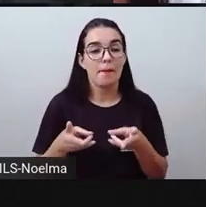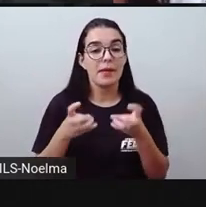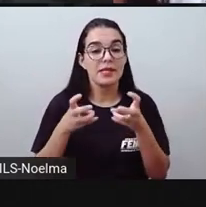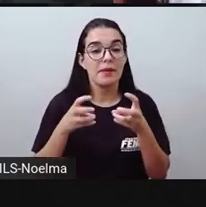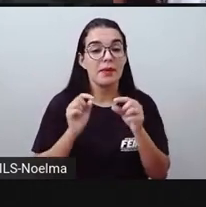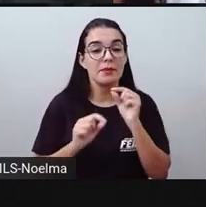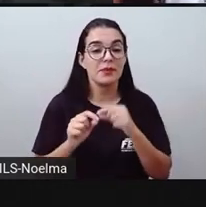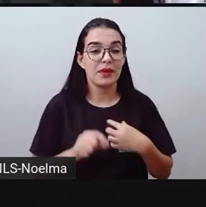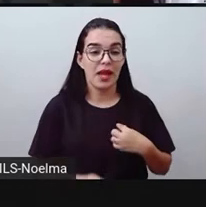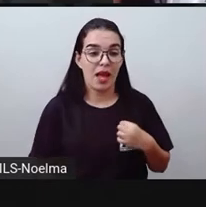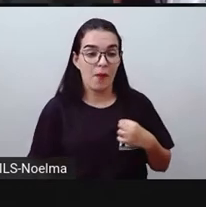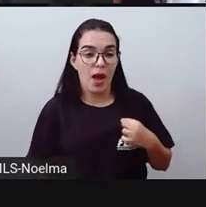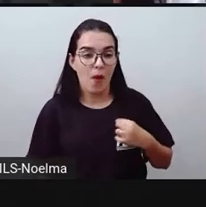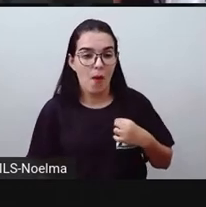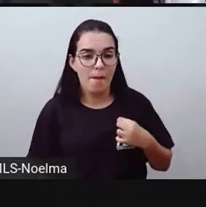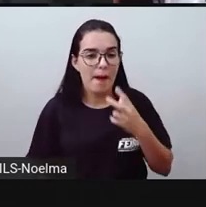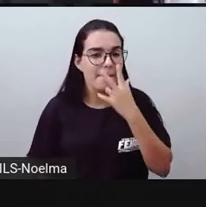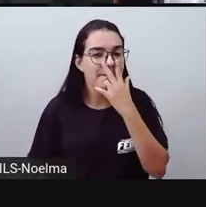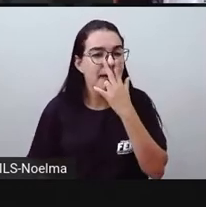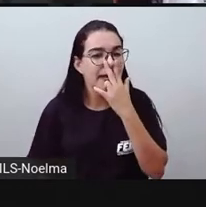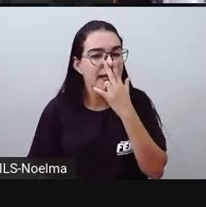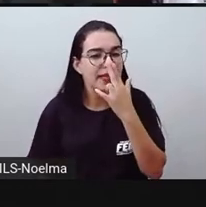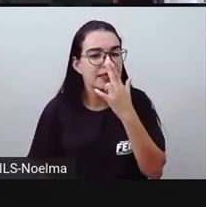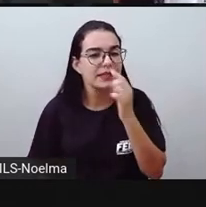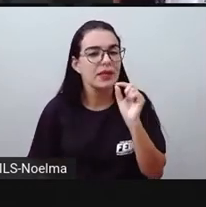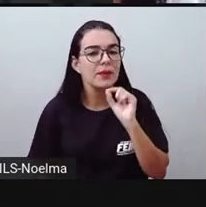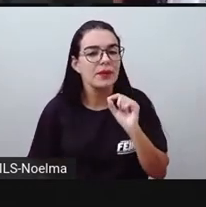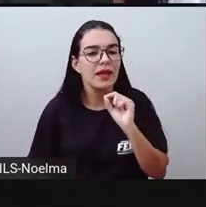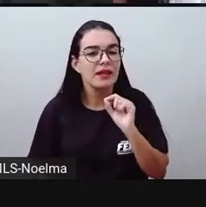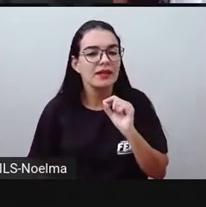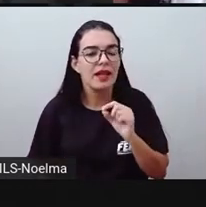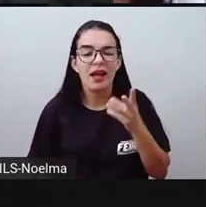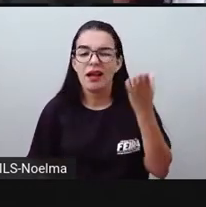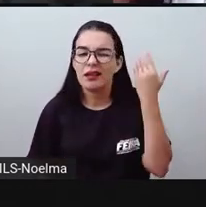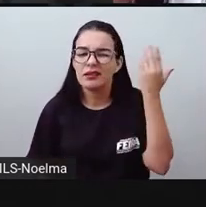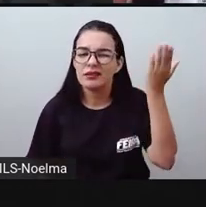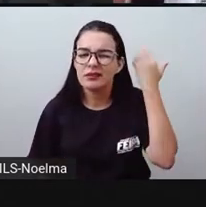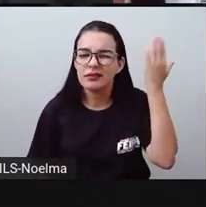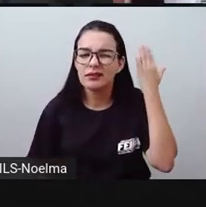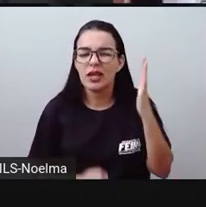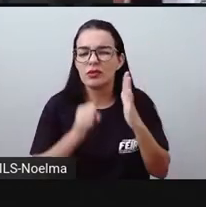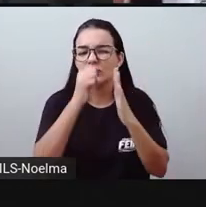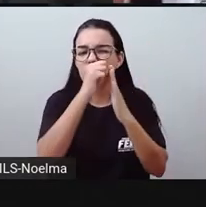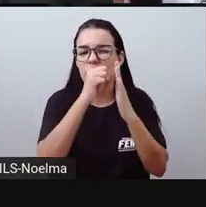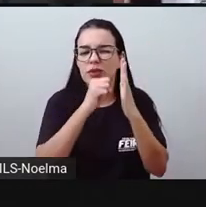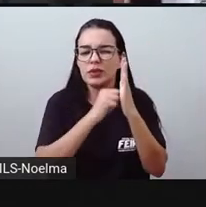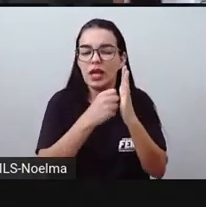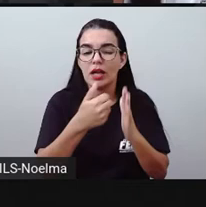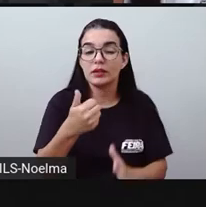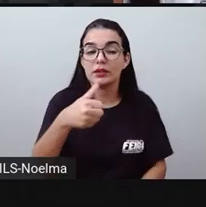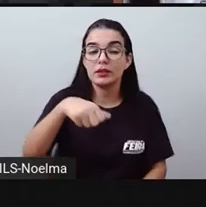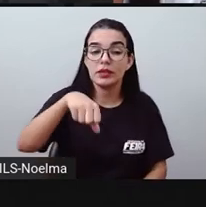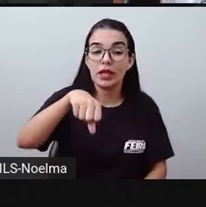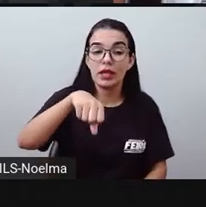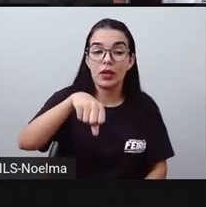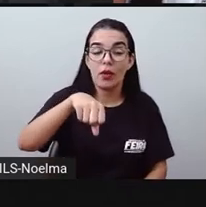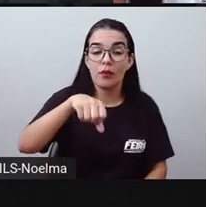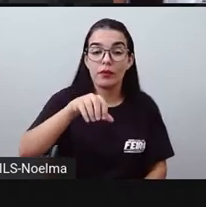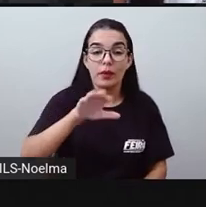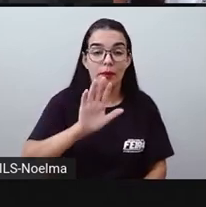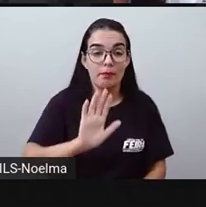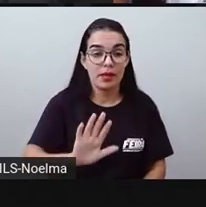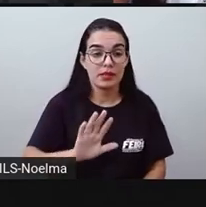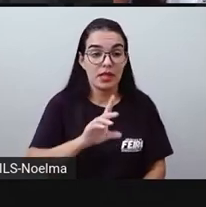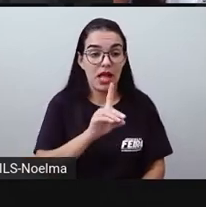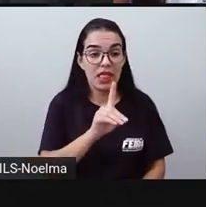Essa estrada, né? Ela foi inaugurada há muitos anos atrás, essa estrada de ferro. Mas esta